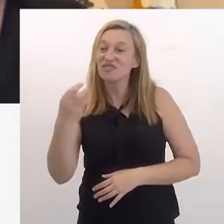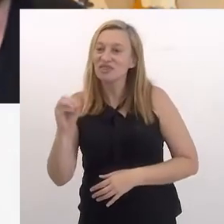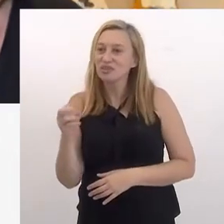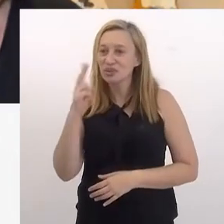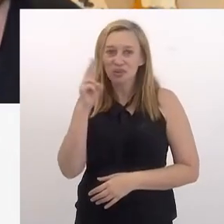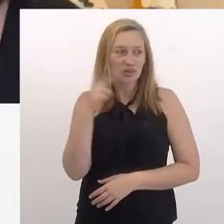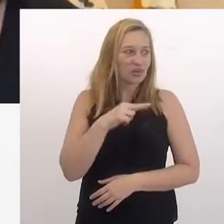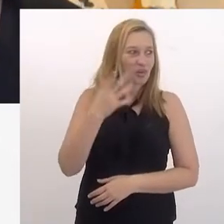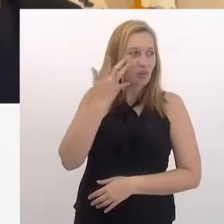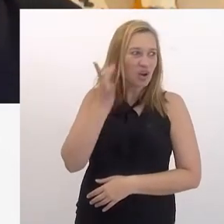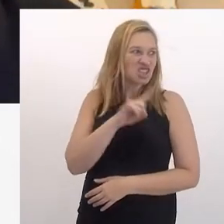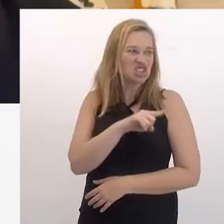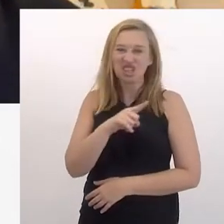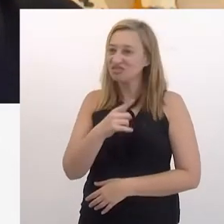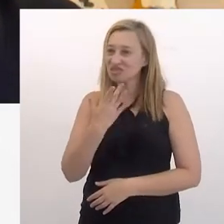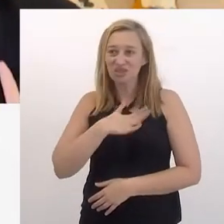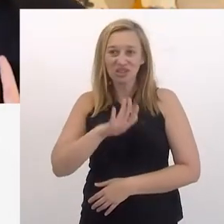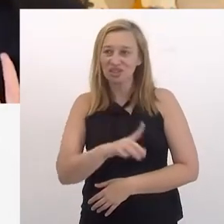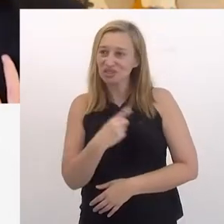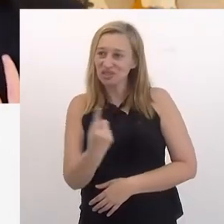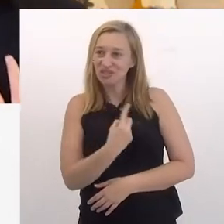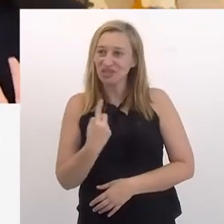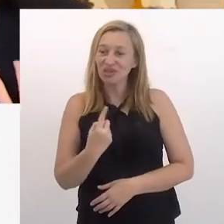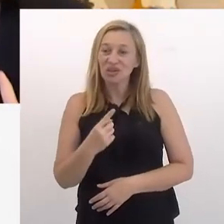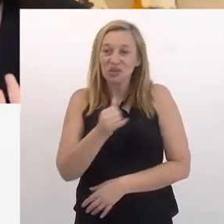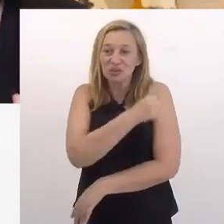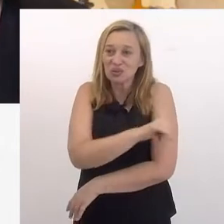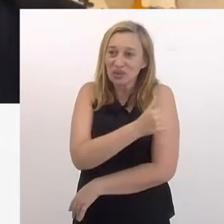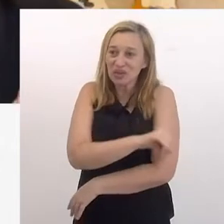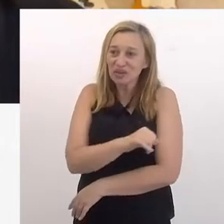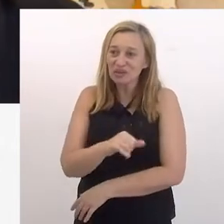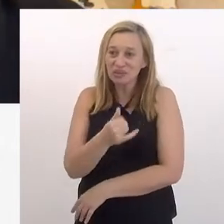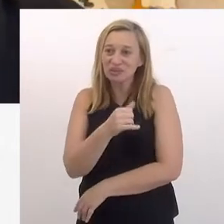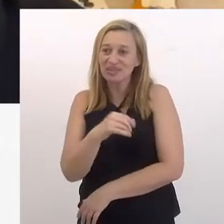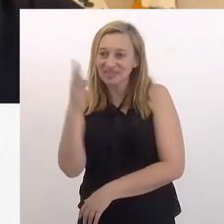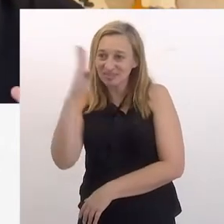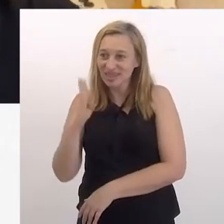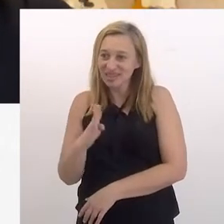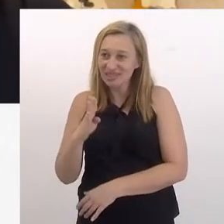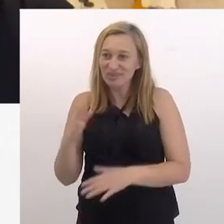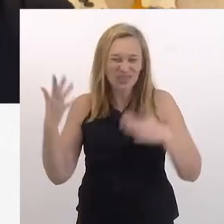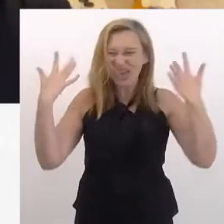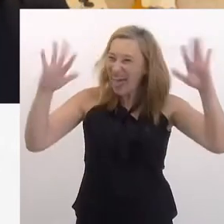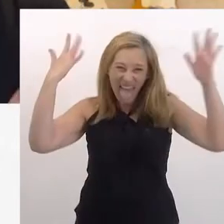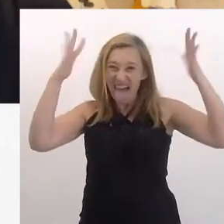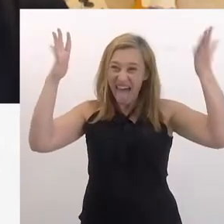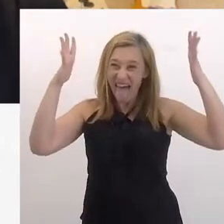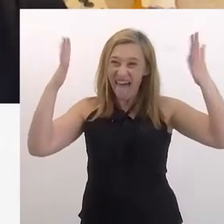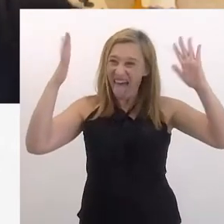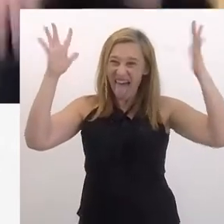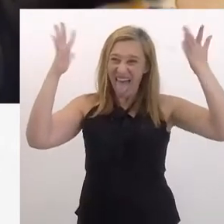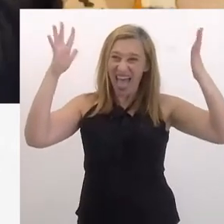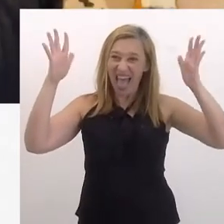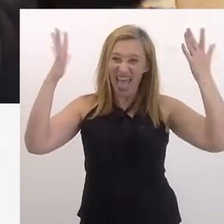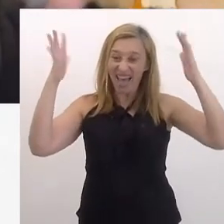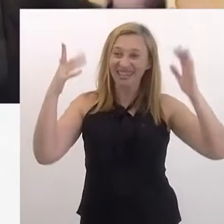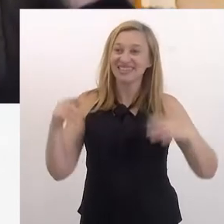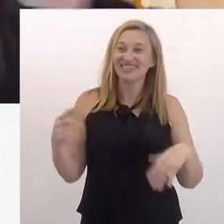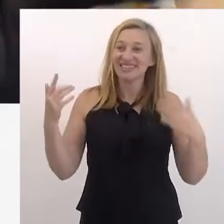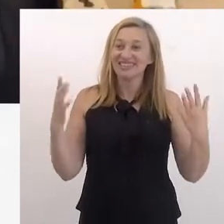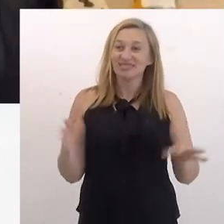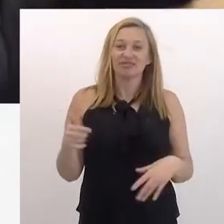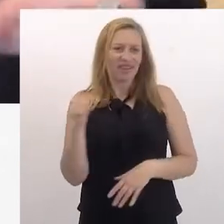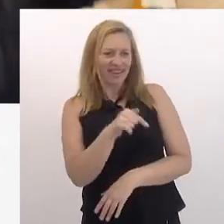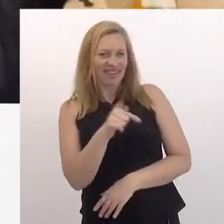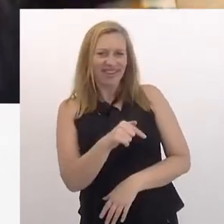Aí o Evandro olhou para a gente e falou Gente, eu acho que a gente não está agradando, porque no Rio, sei lá, no Brasil, acabava o mundo e a gente